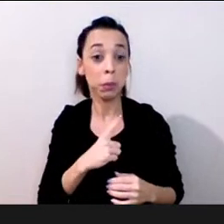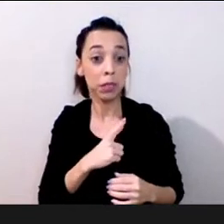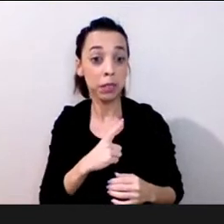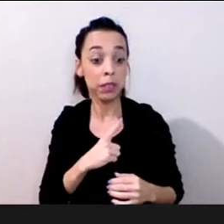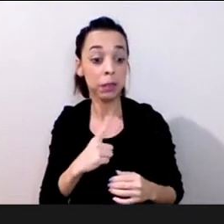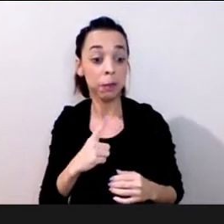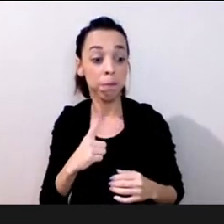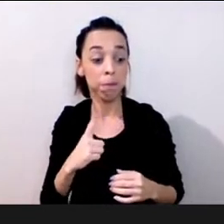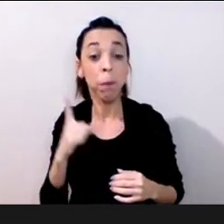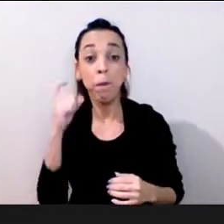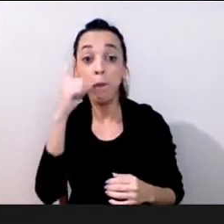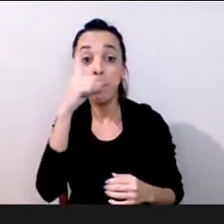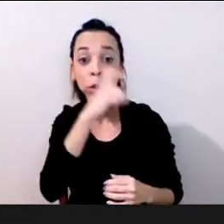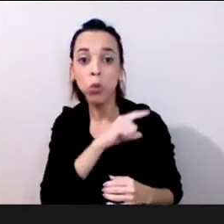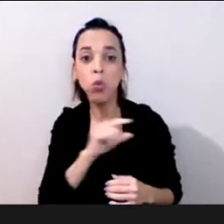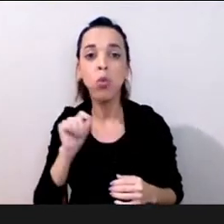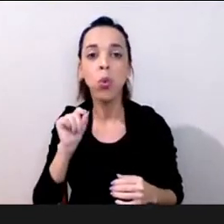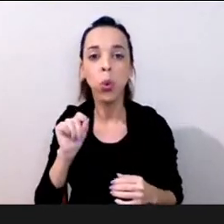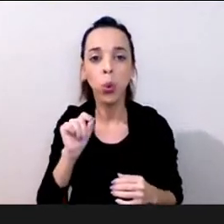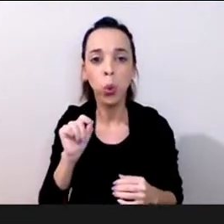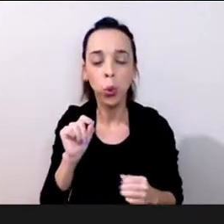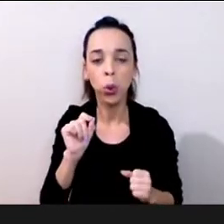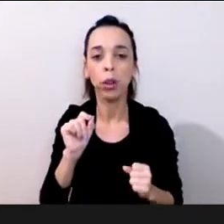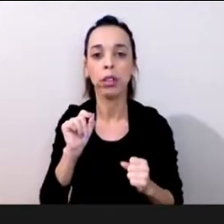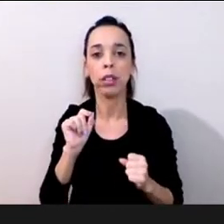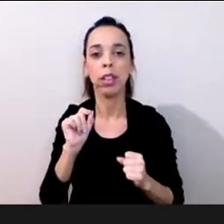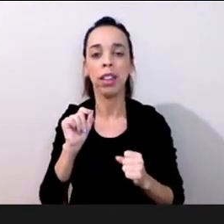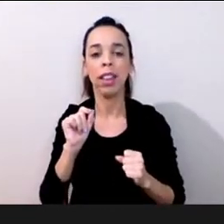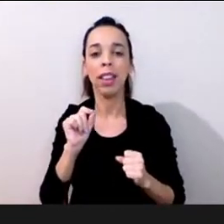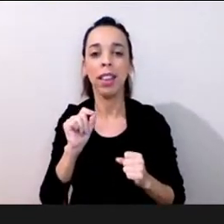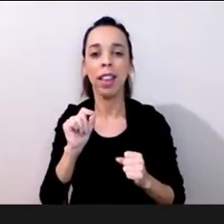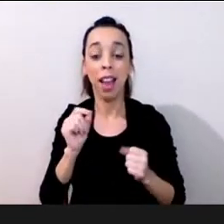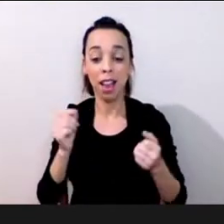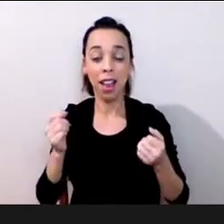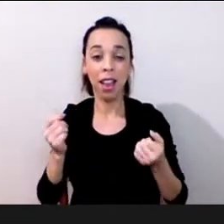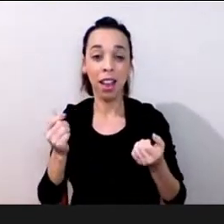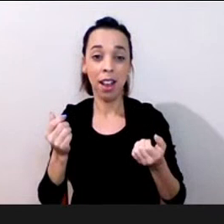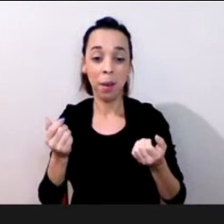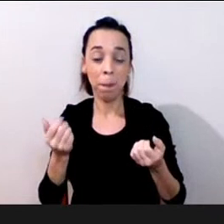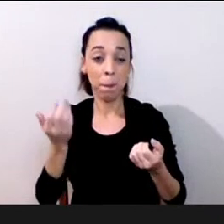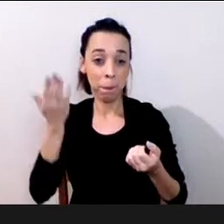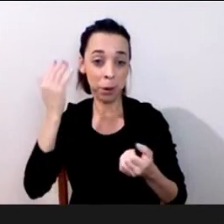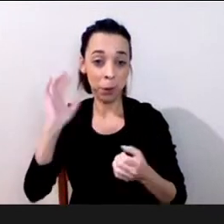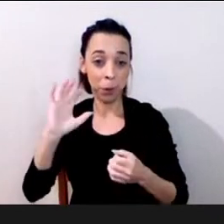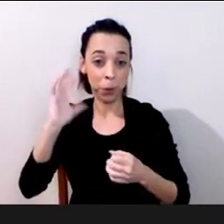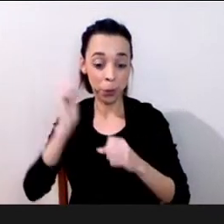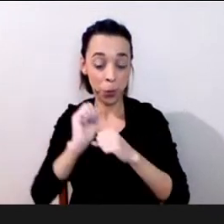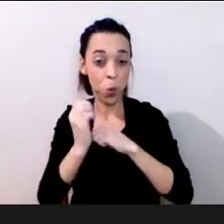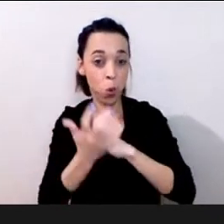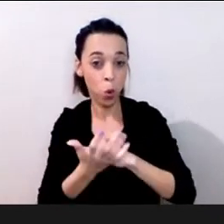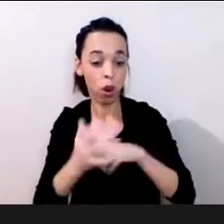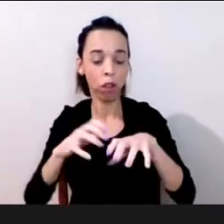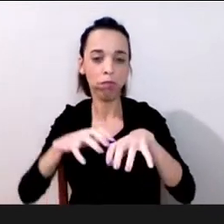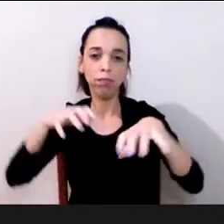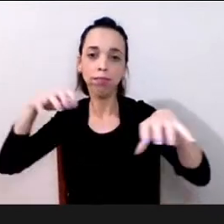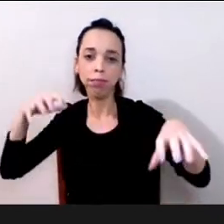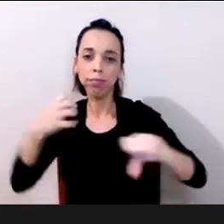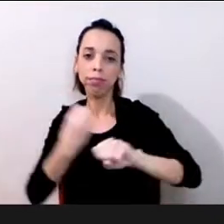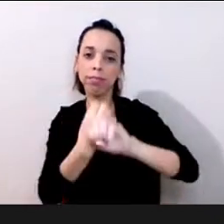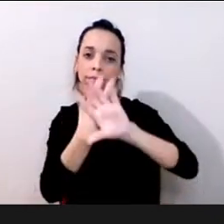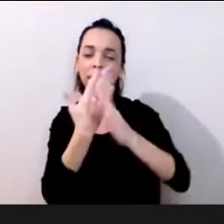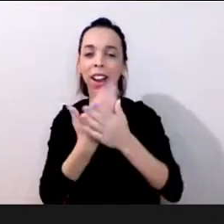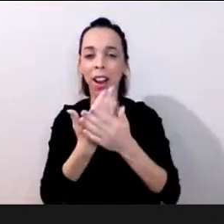intensificando a retomada que eu digo das atividades presenciais né o próprio subtítulo ali do evento né